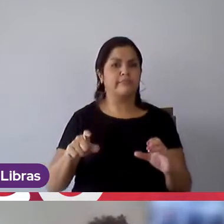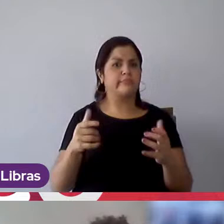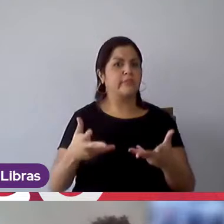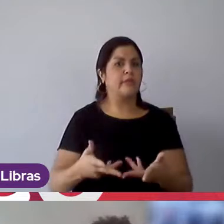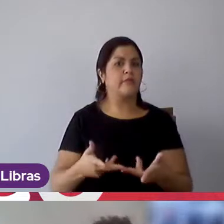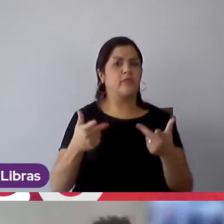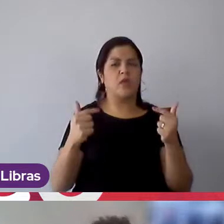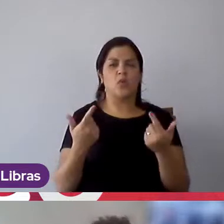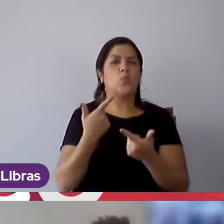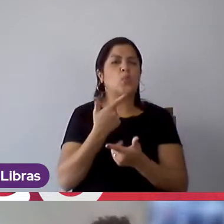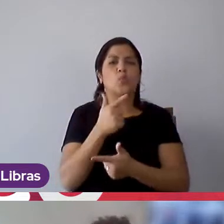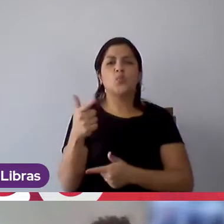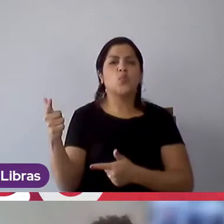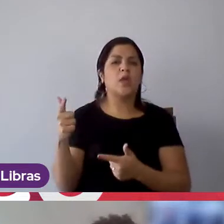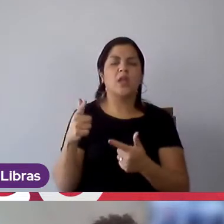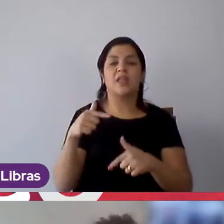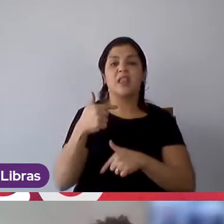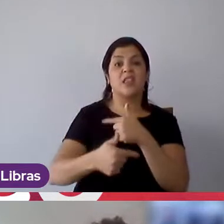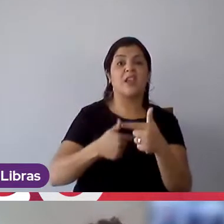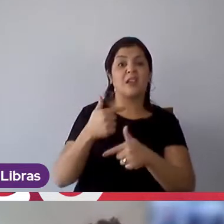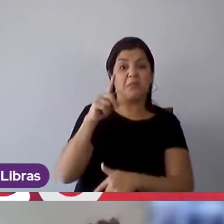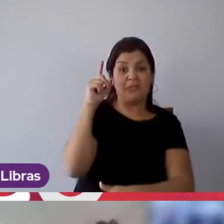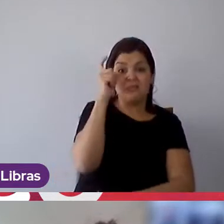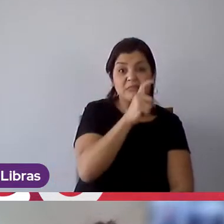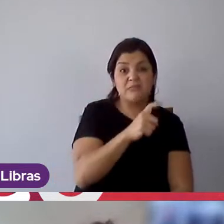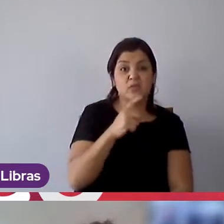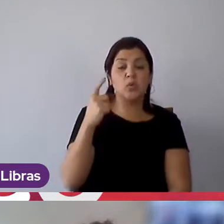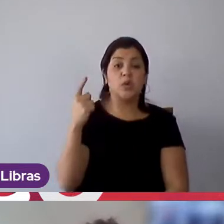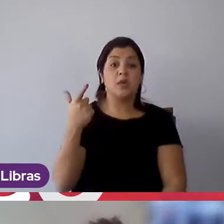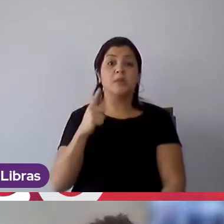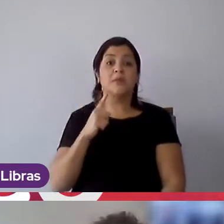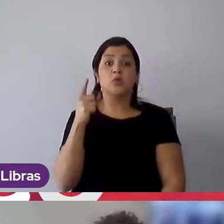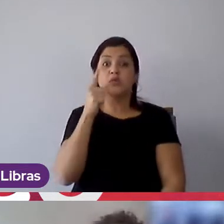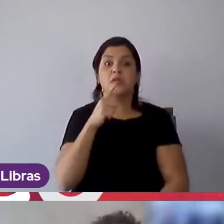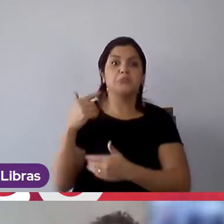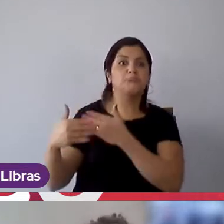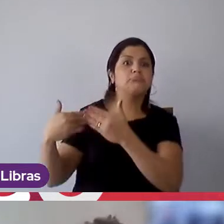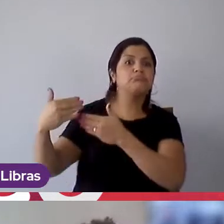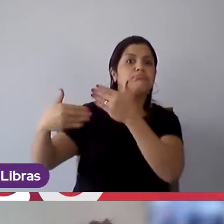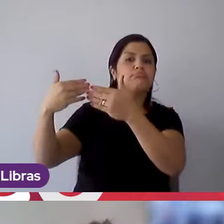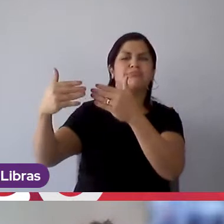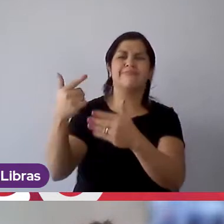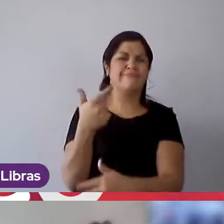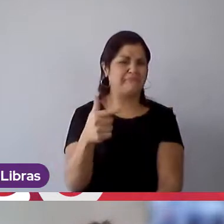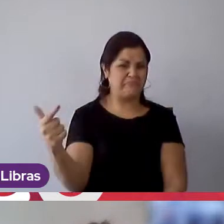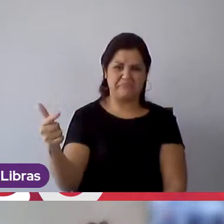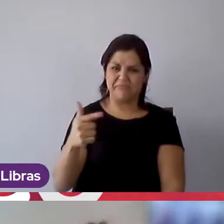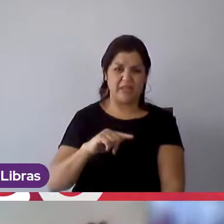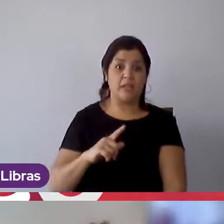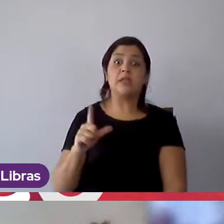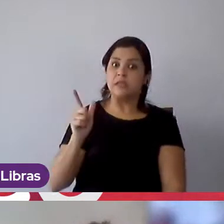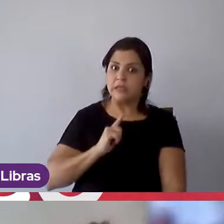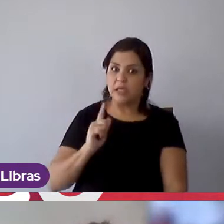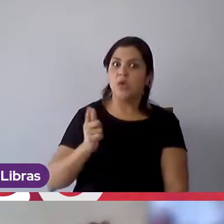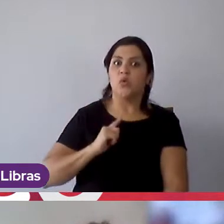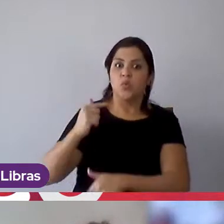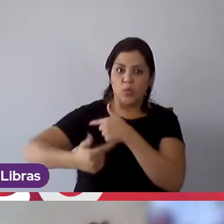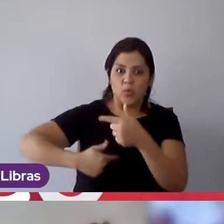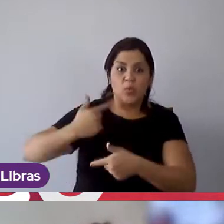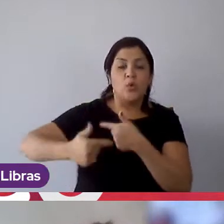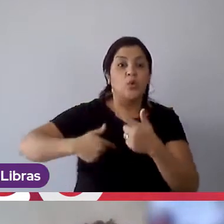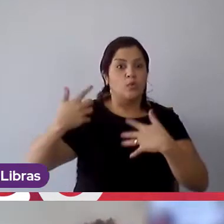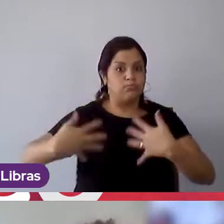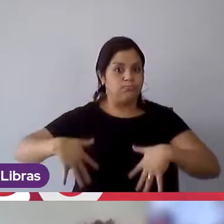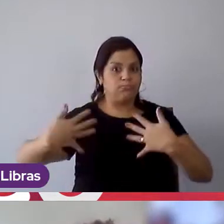distinção de trabalho mais difícil para o cargo hierárquico maior, tem trabalho, tem atividades e